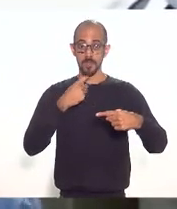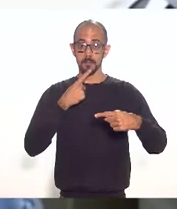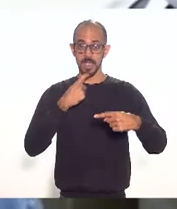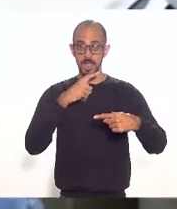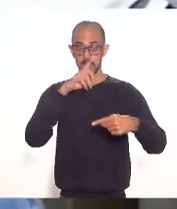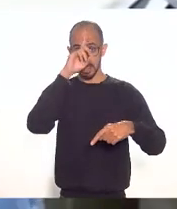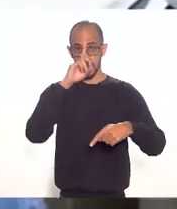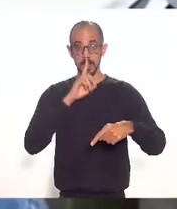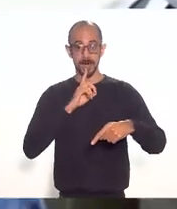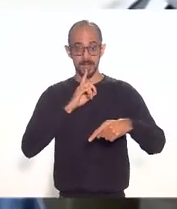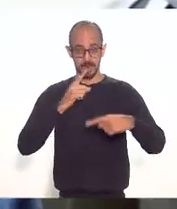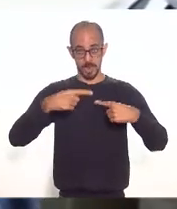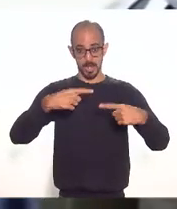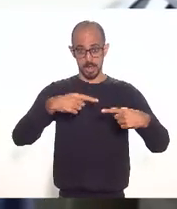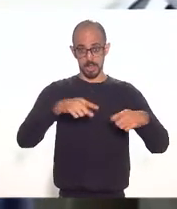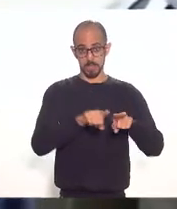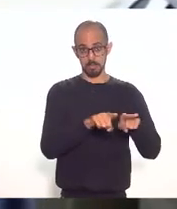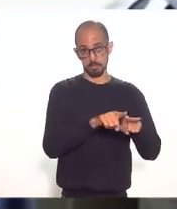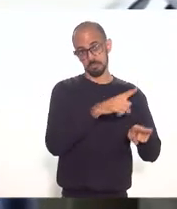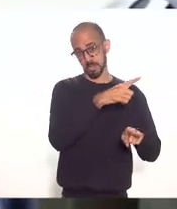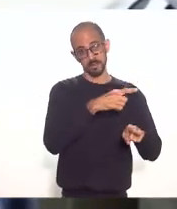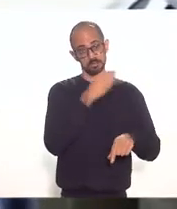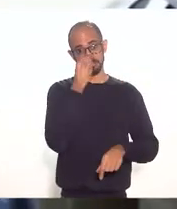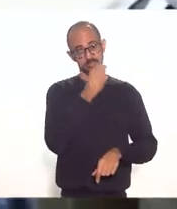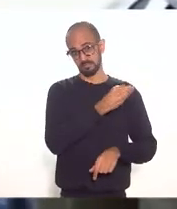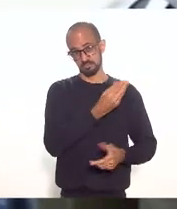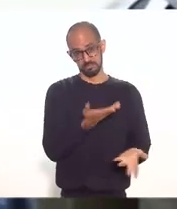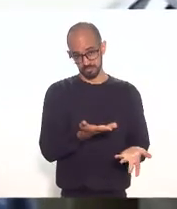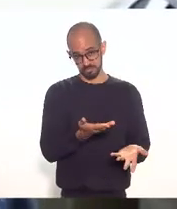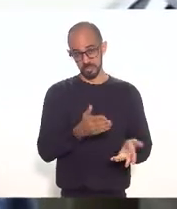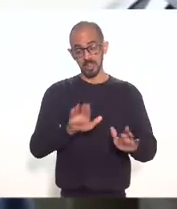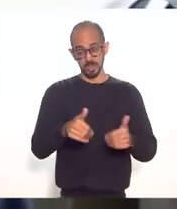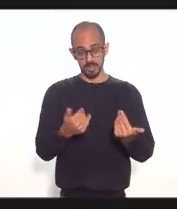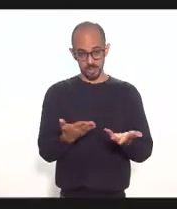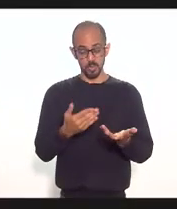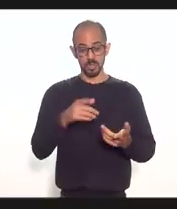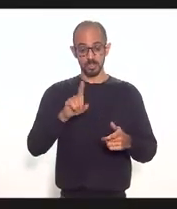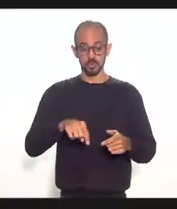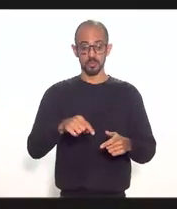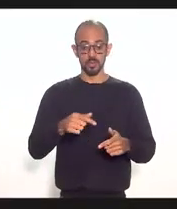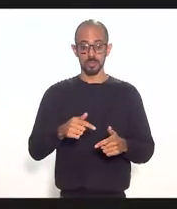outras. Então, essas são as questões...